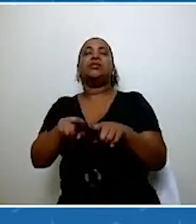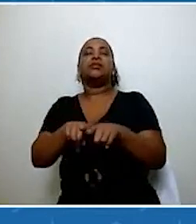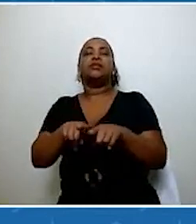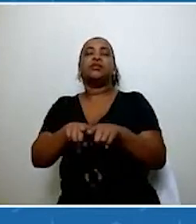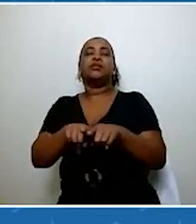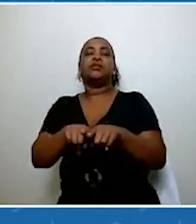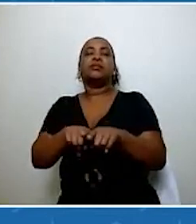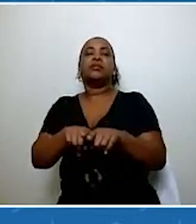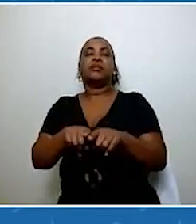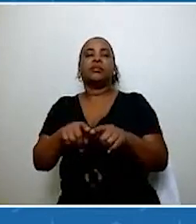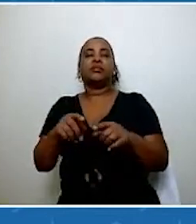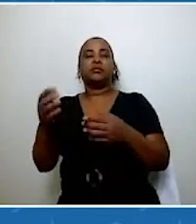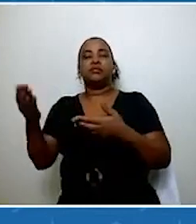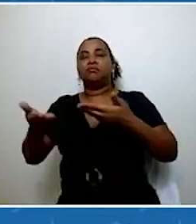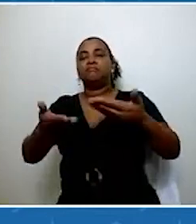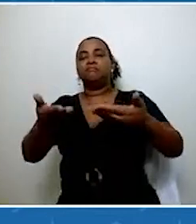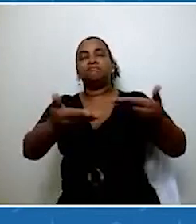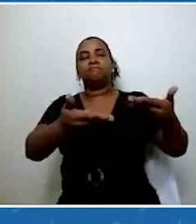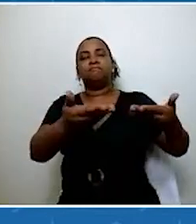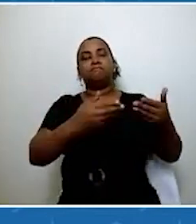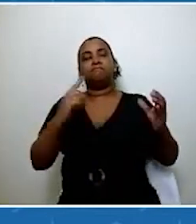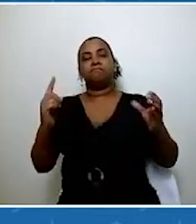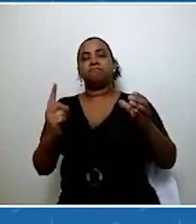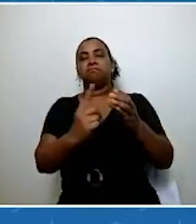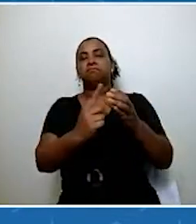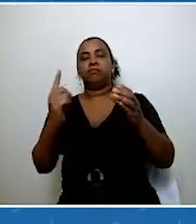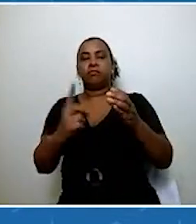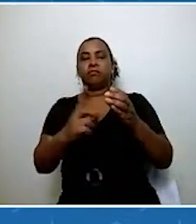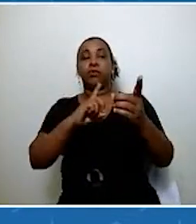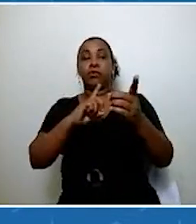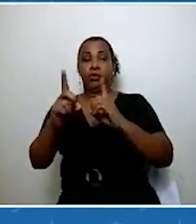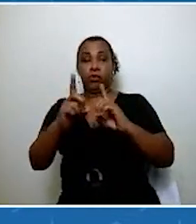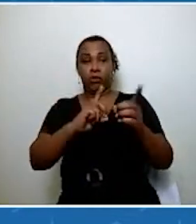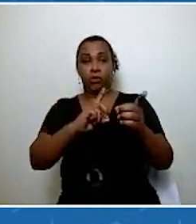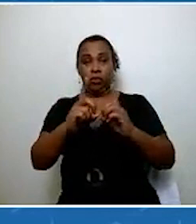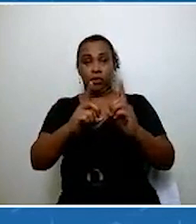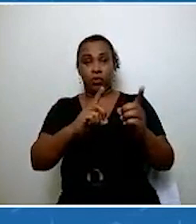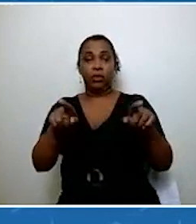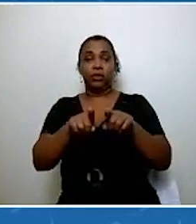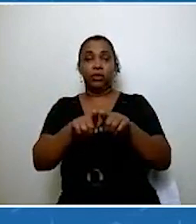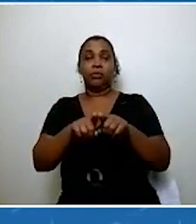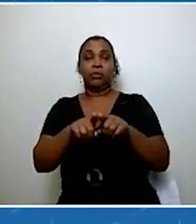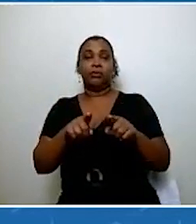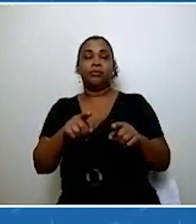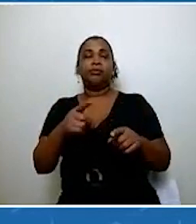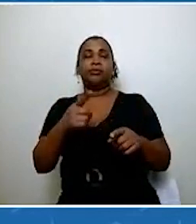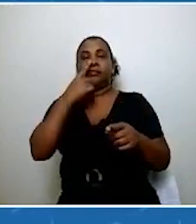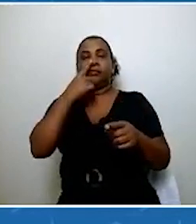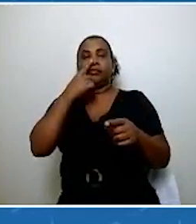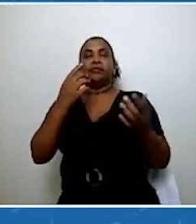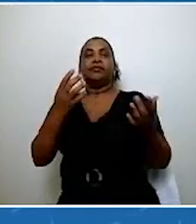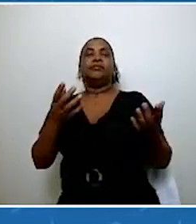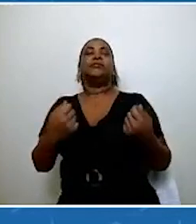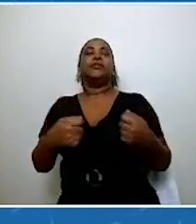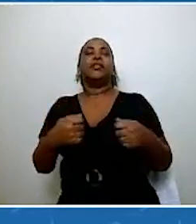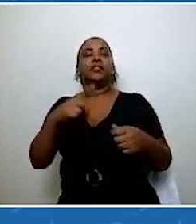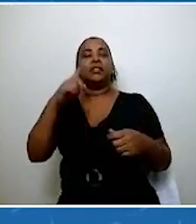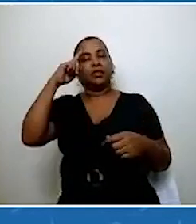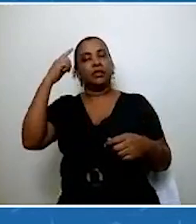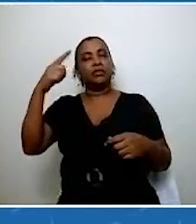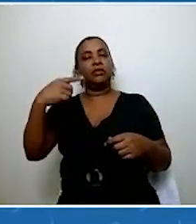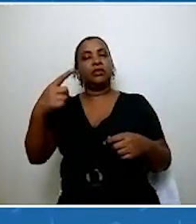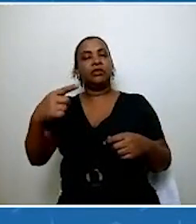trazer para junto, dialogar e, principalmente, inspirar. A gente precisa dessa inspiração no dia a dia, porque os timings são diferentes,